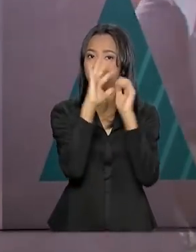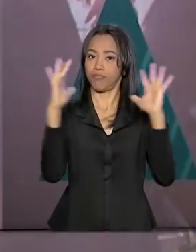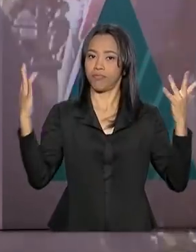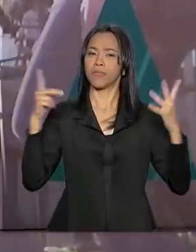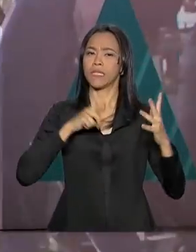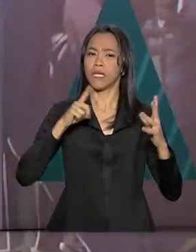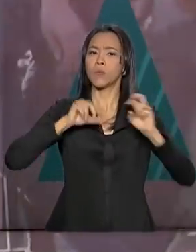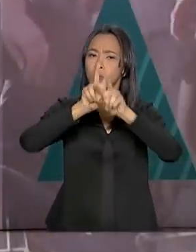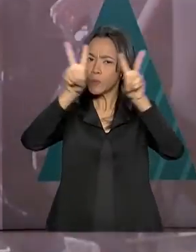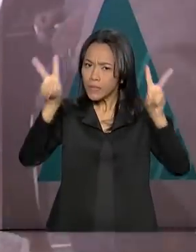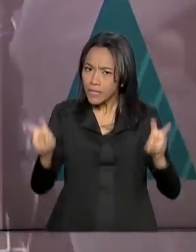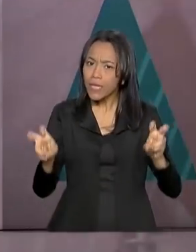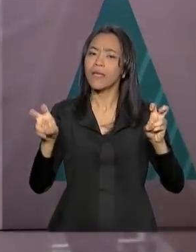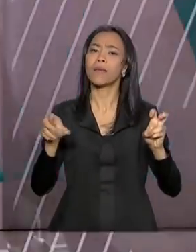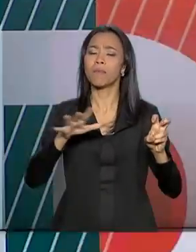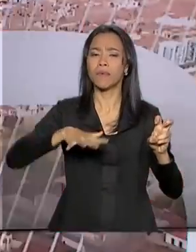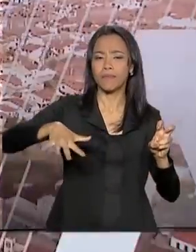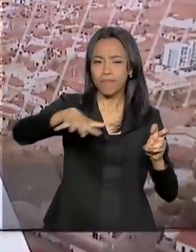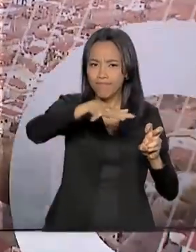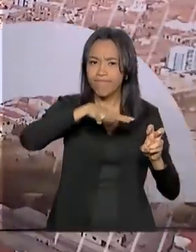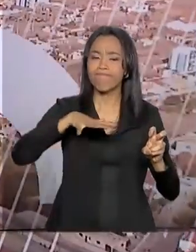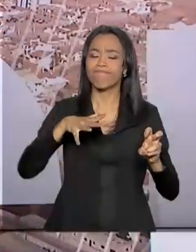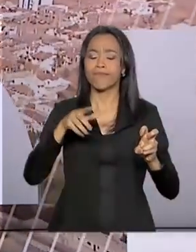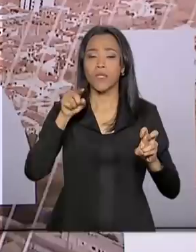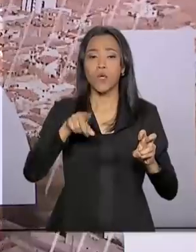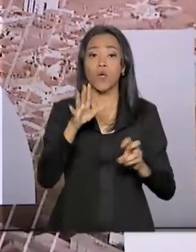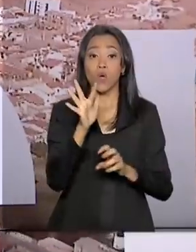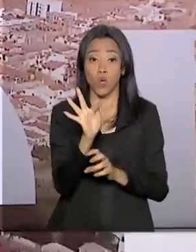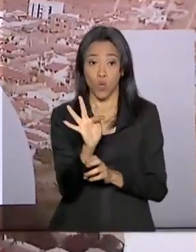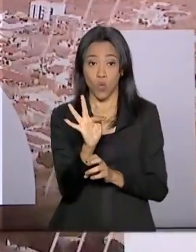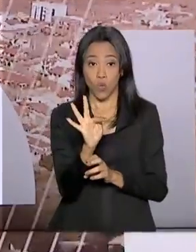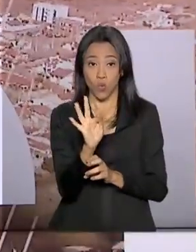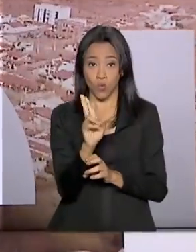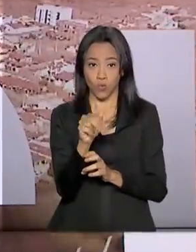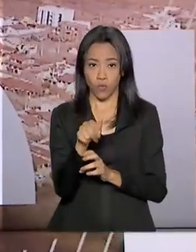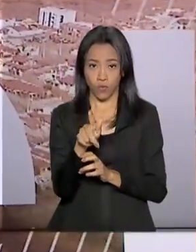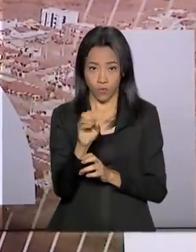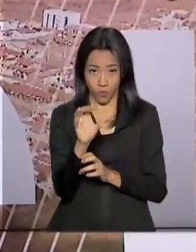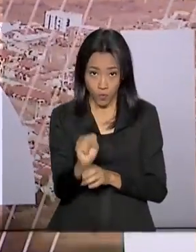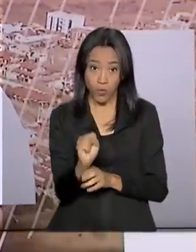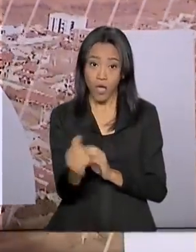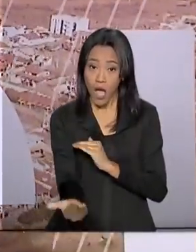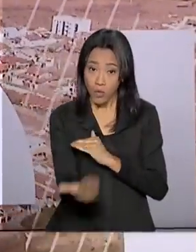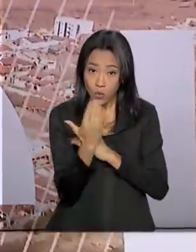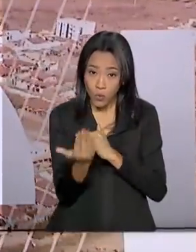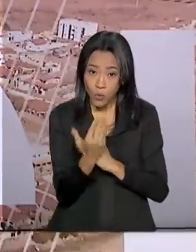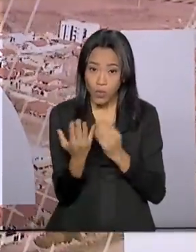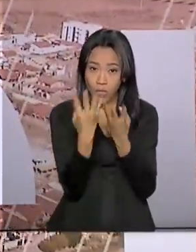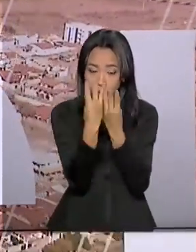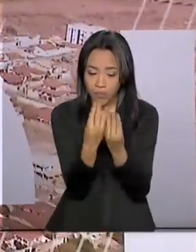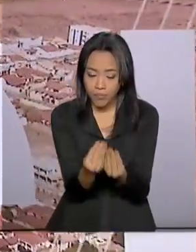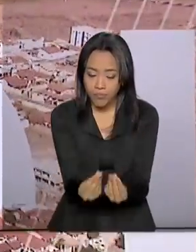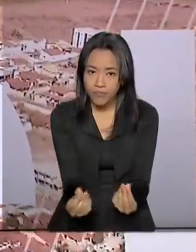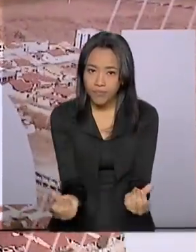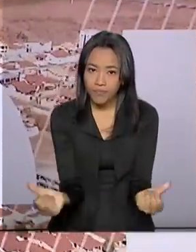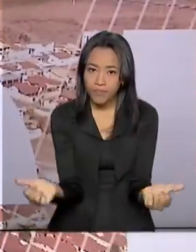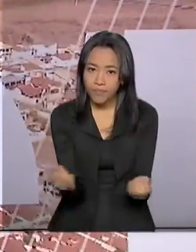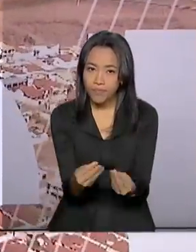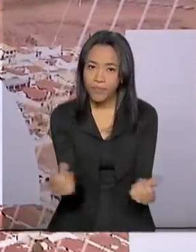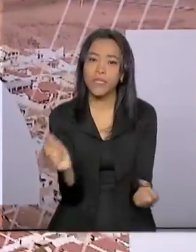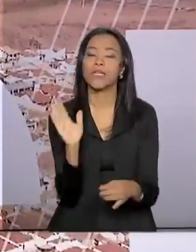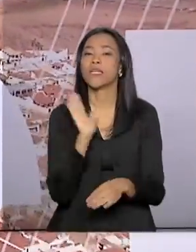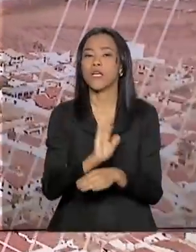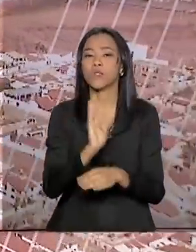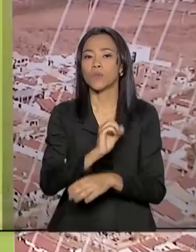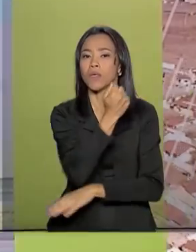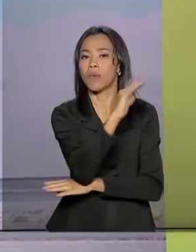Diversidade dos Fungos, da série Mercosul. Os fungos contribuem com a reciclagem de nutrientes e ajudam na manutenção dos ecossistemas.